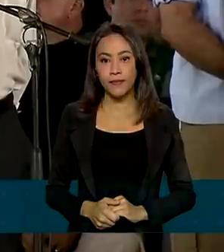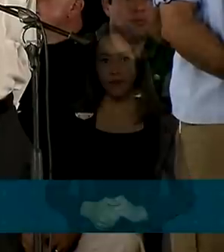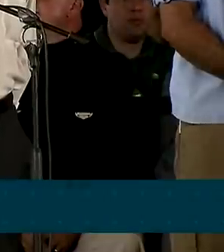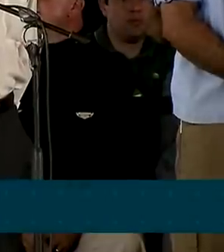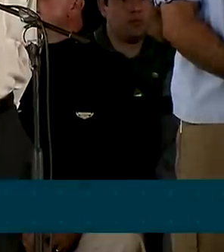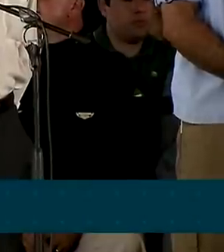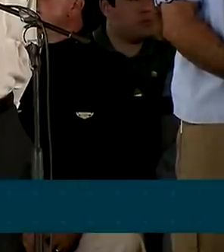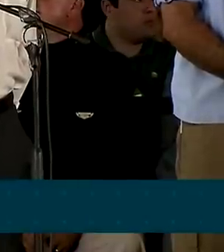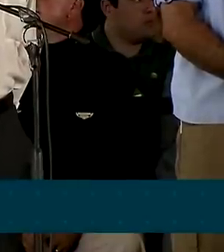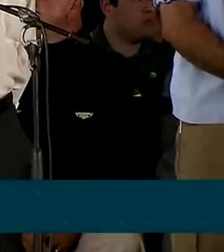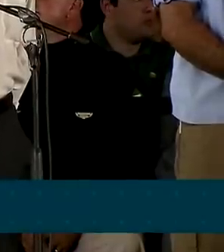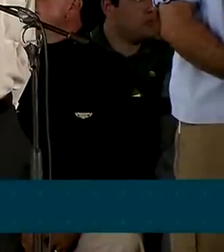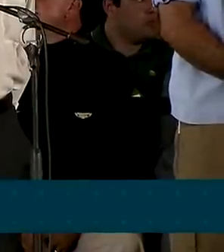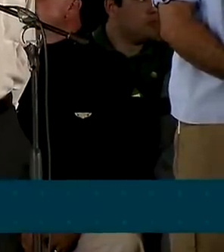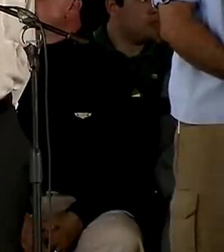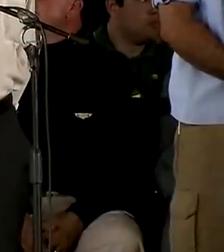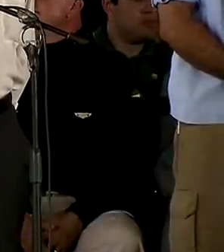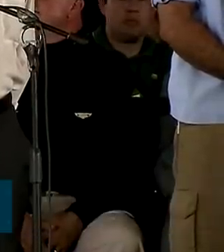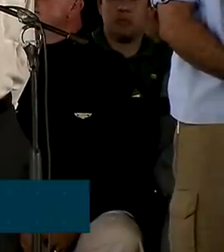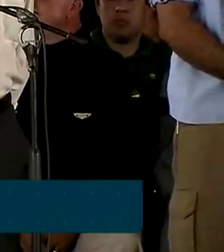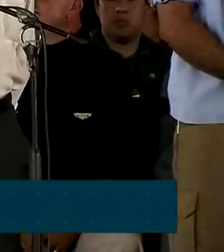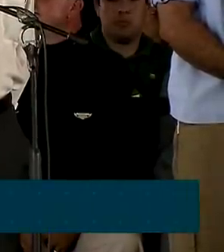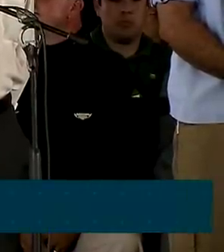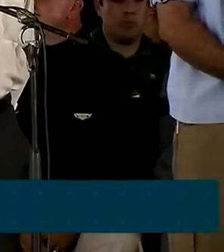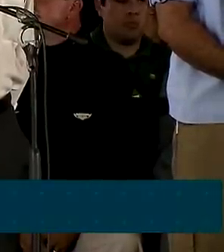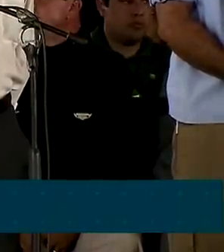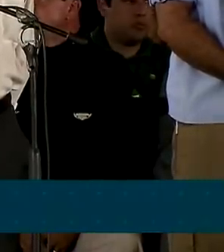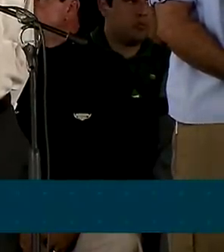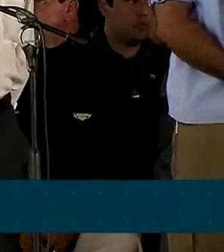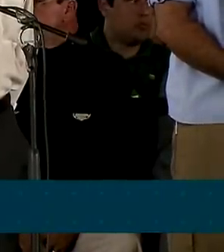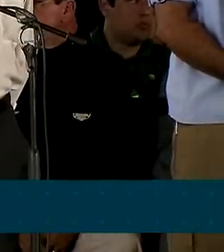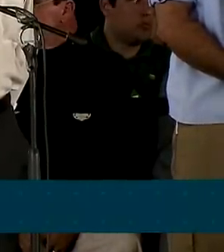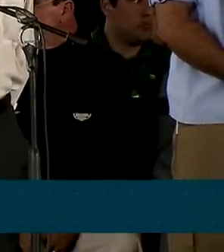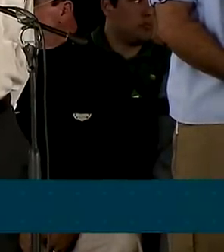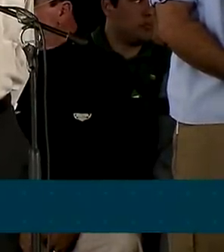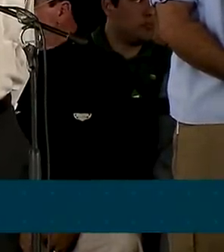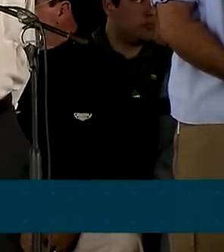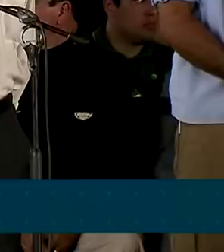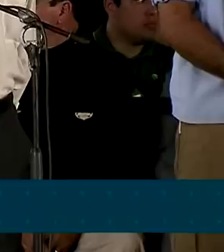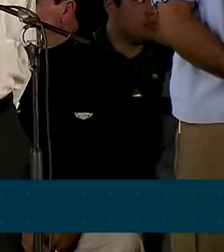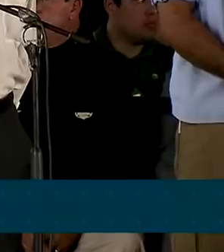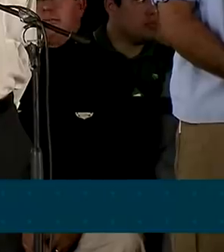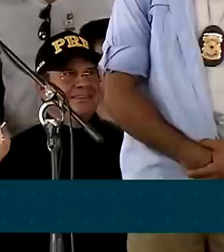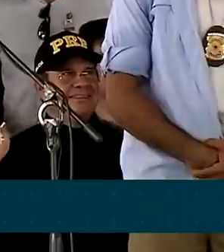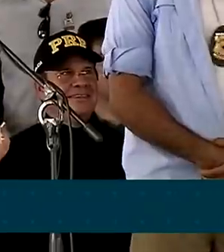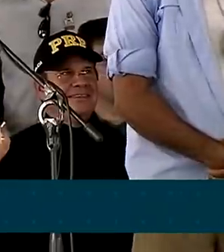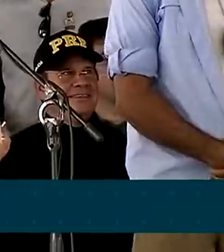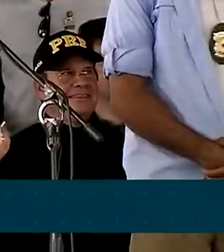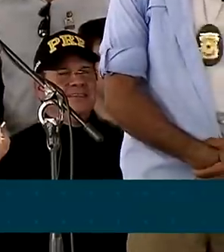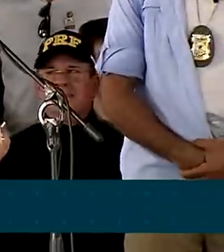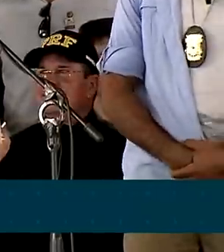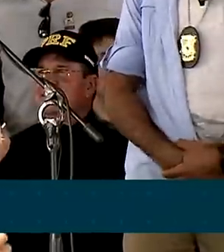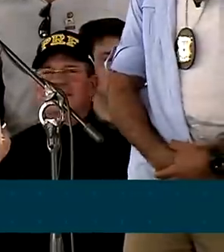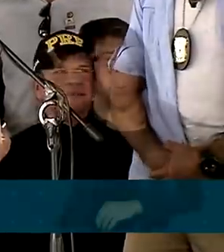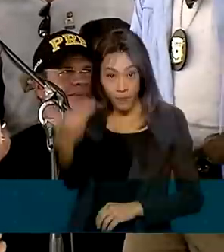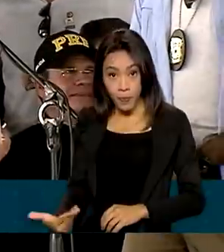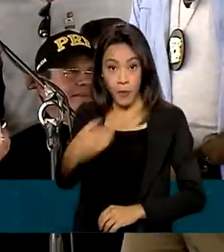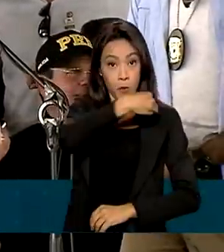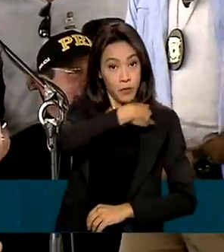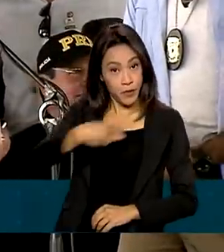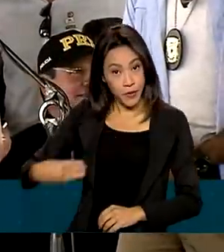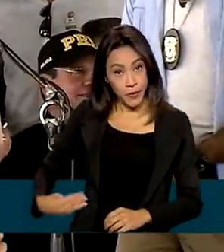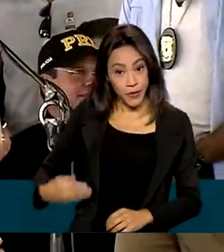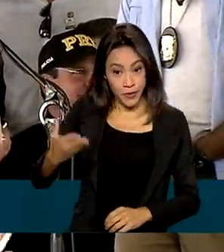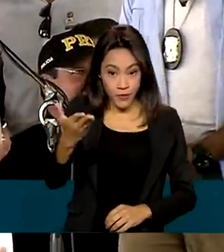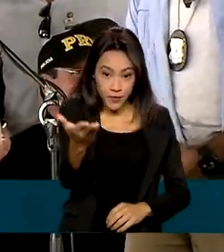a maior infraestrutura ferroviária do Nordeste brasileiro na região metropolitana de Natal. O ministro das Comunicações,